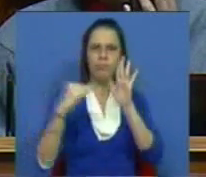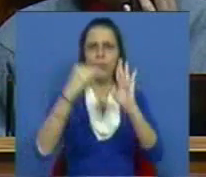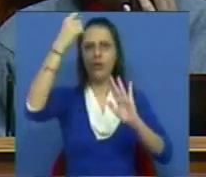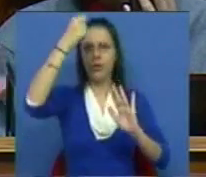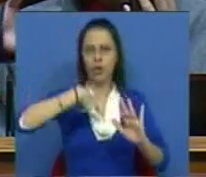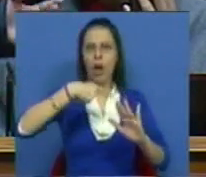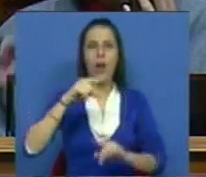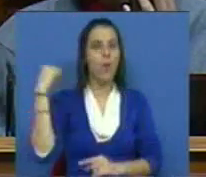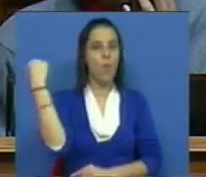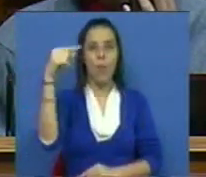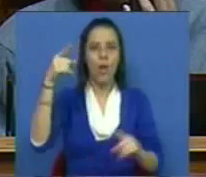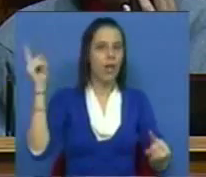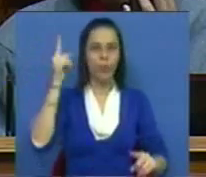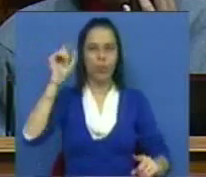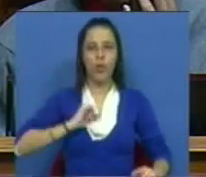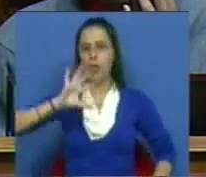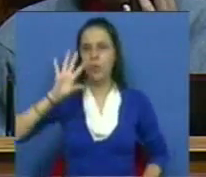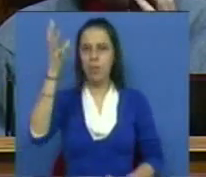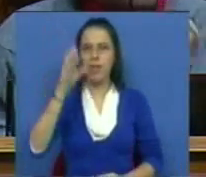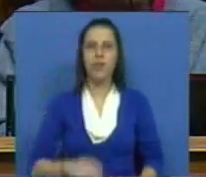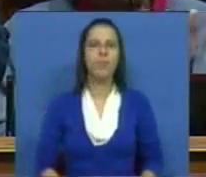como não será única no nosso país.